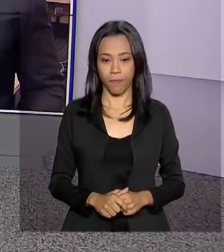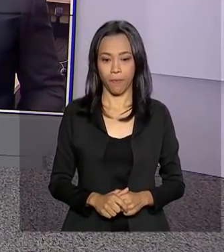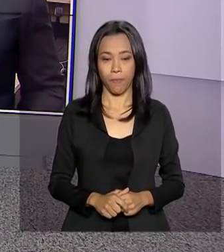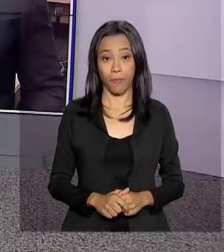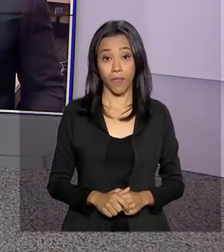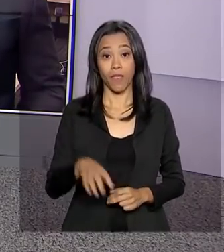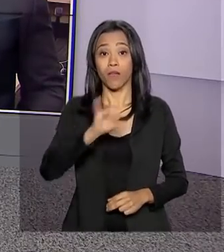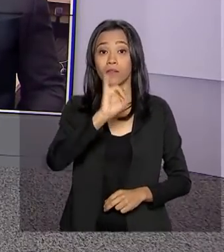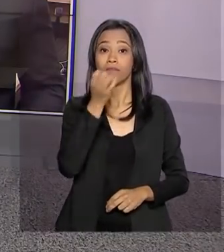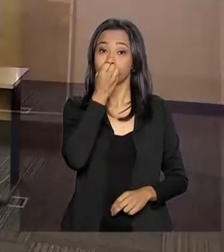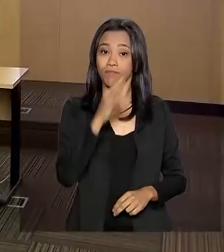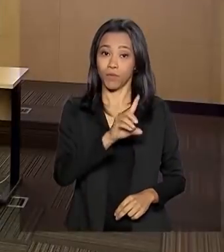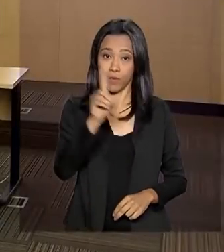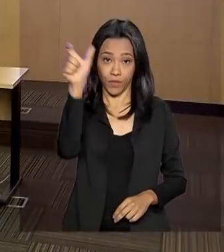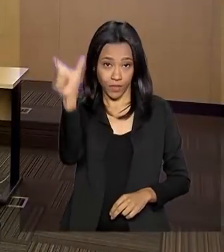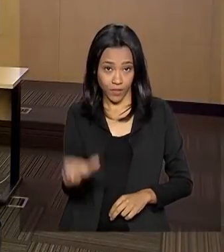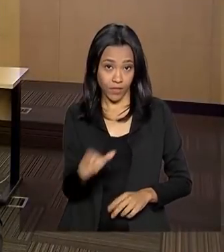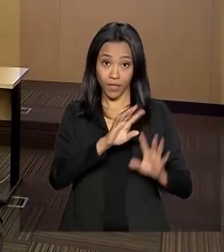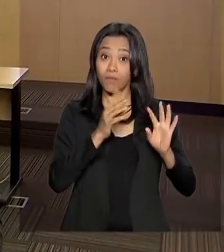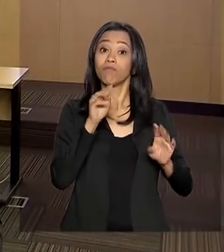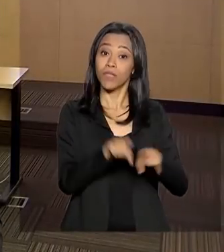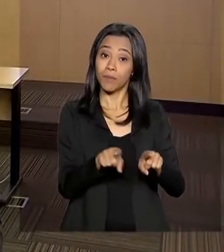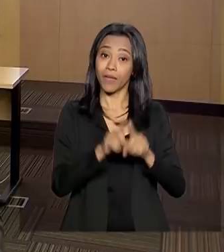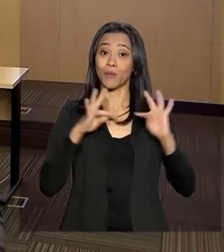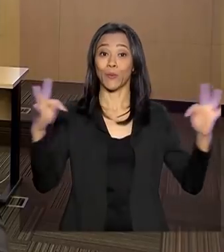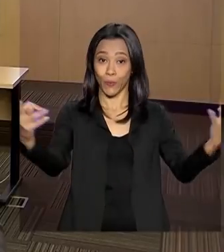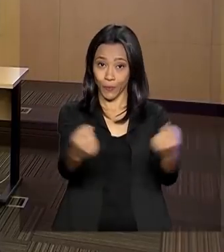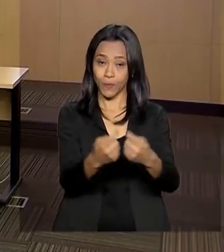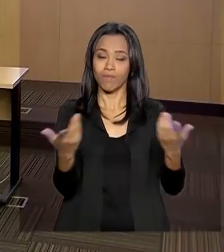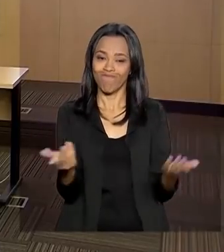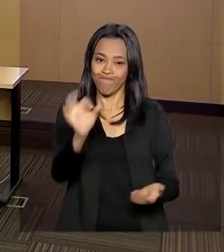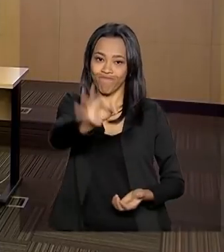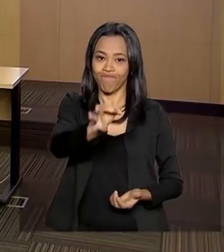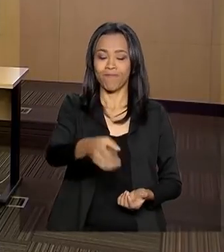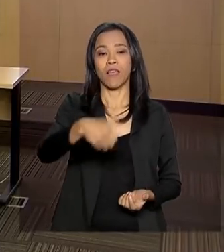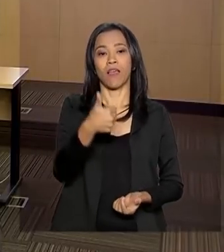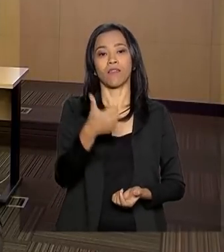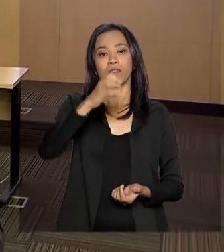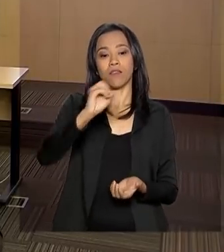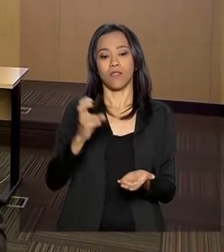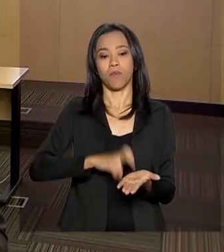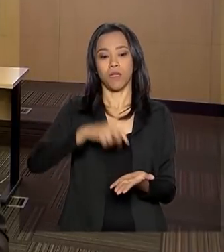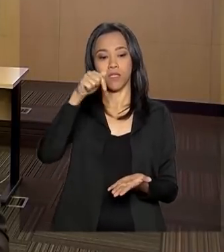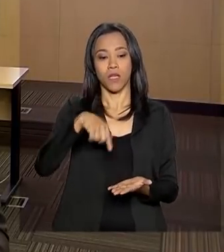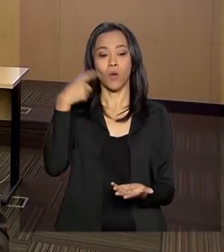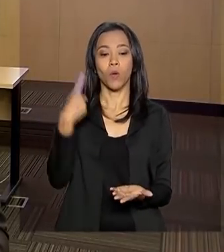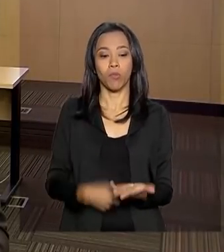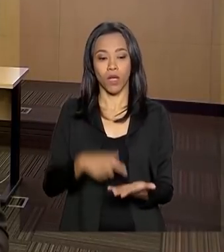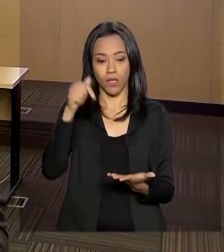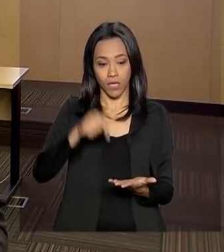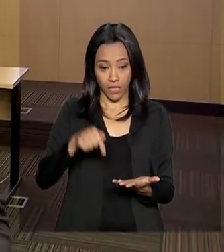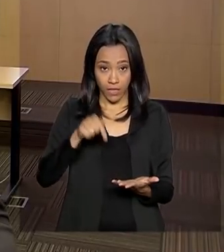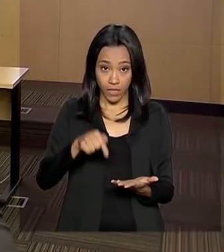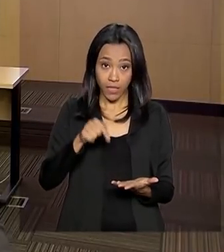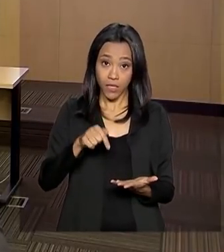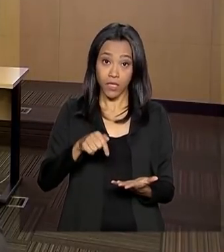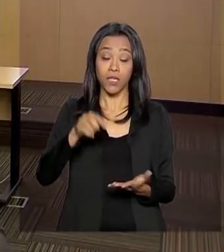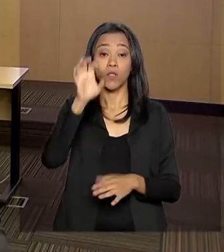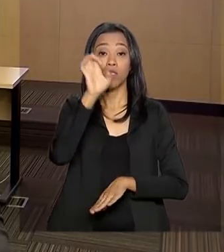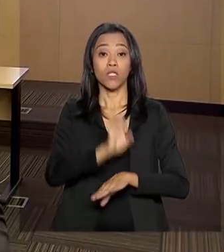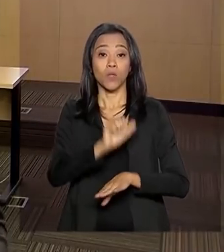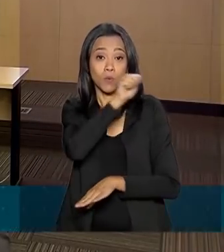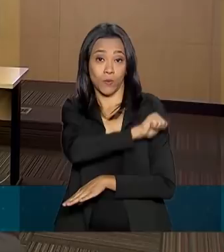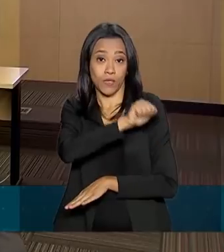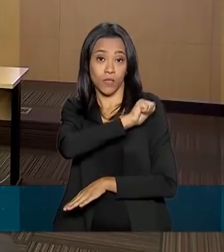Oi Carla, bom dia pra você, bom dia a todos. Exatamente isso. Às 10 horas da manhã está marcada aqui na sede do banco no centro da cidade do Rio de